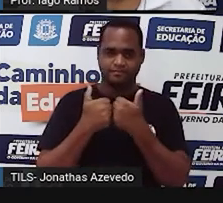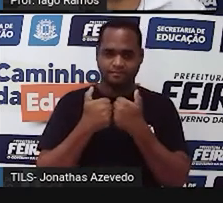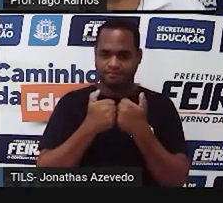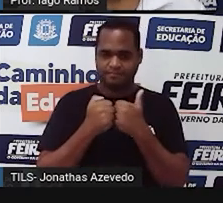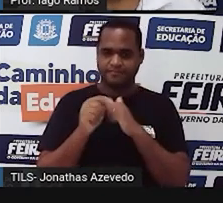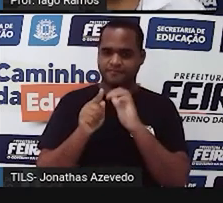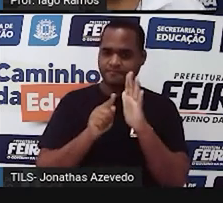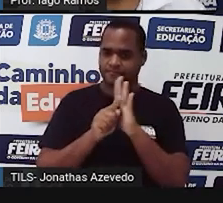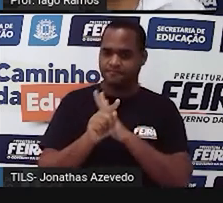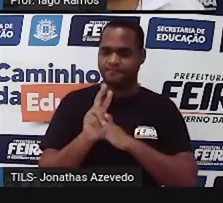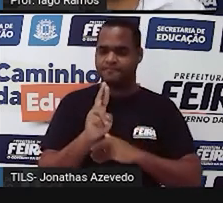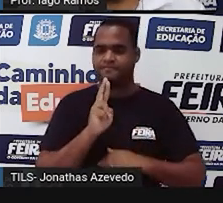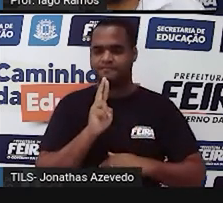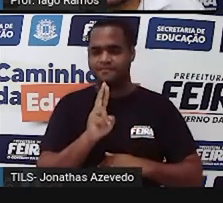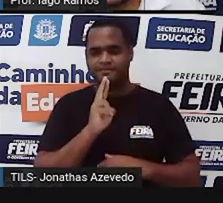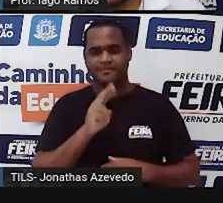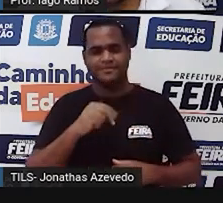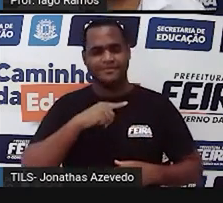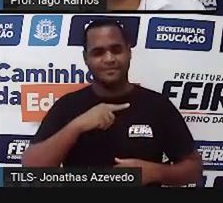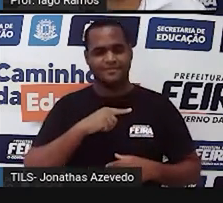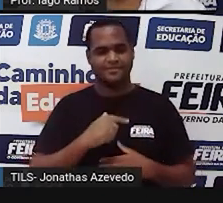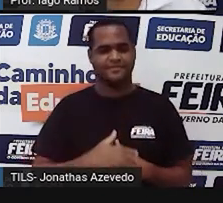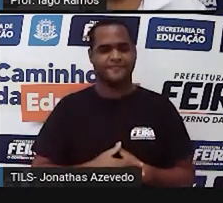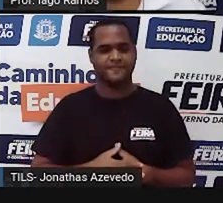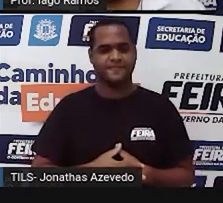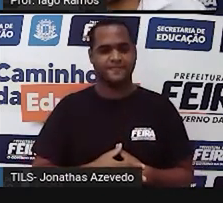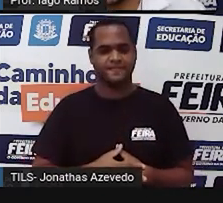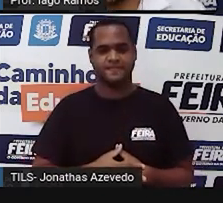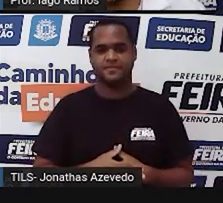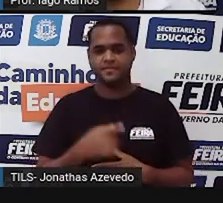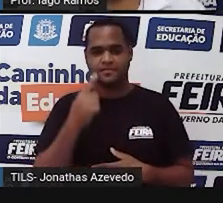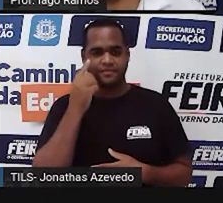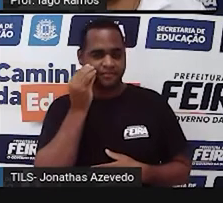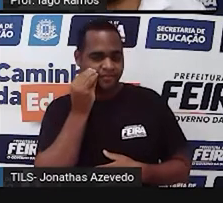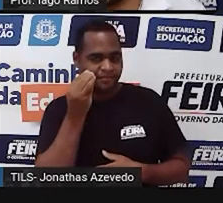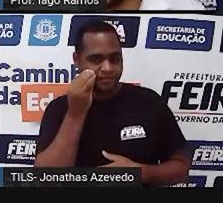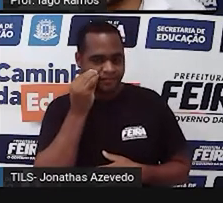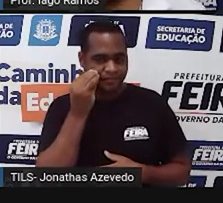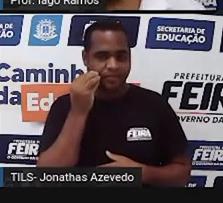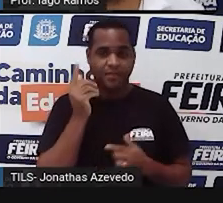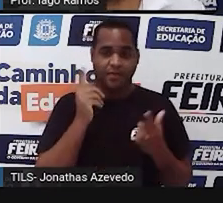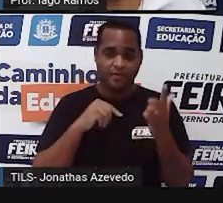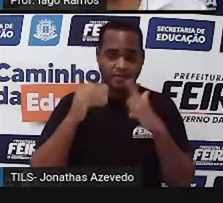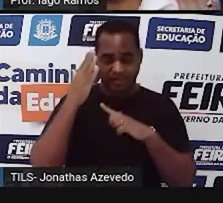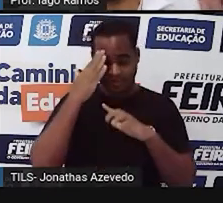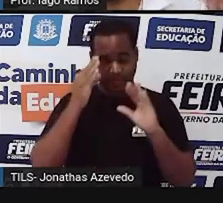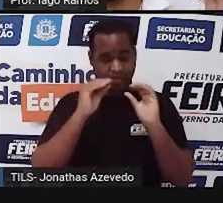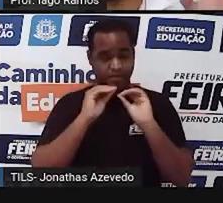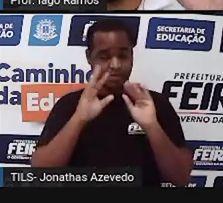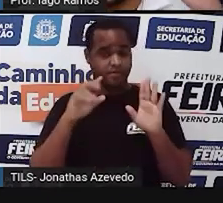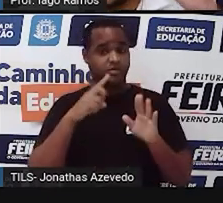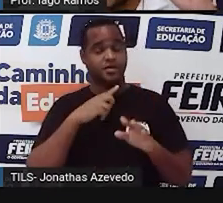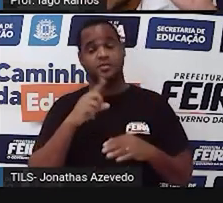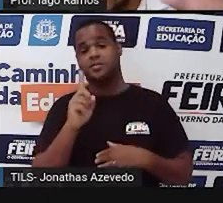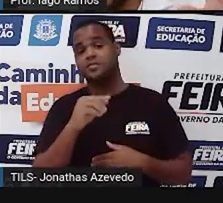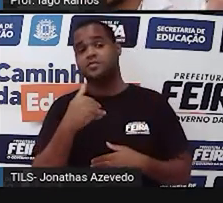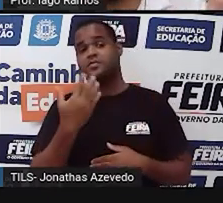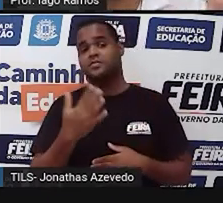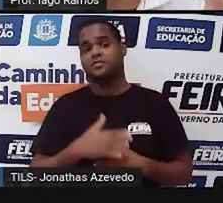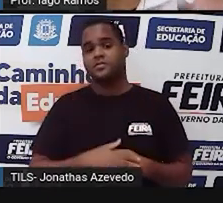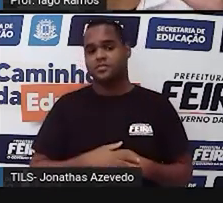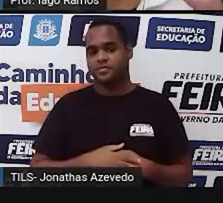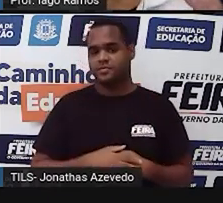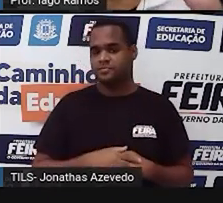perguntas e respostas. Bora testar, vamos ver se a gente entendeu. Um